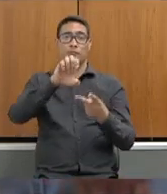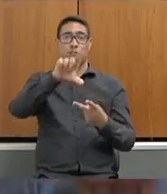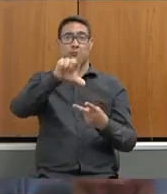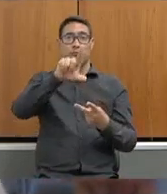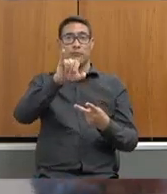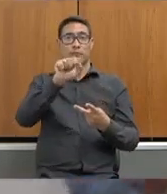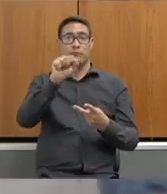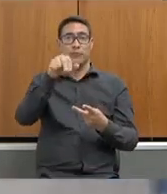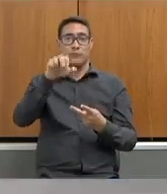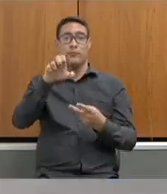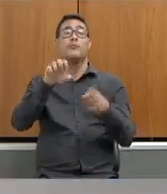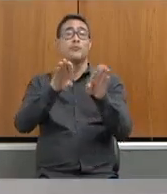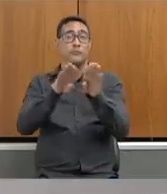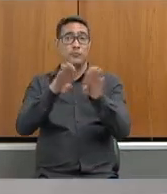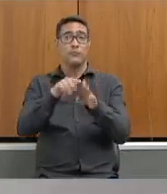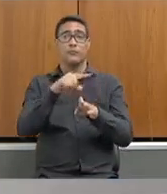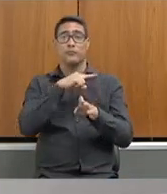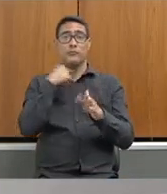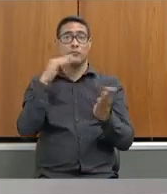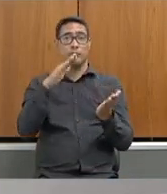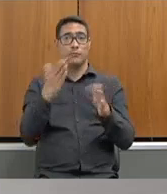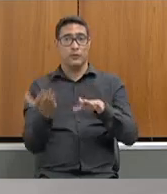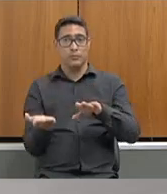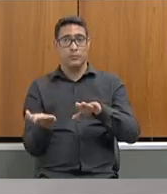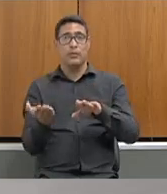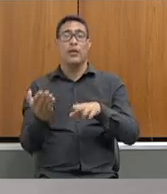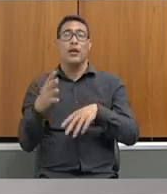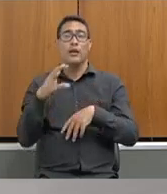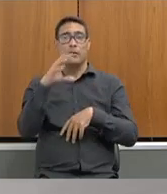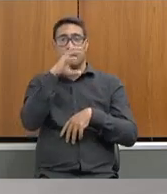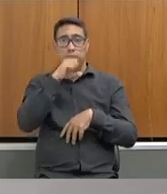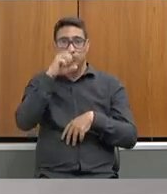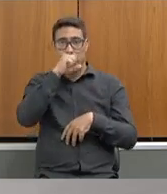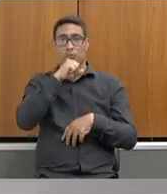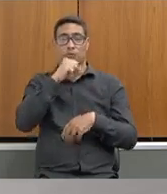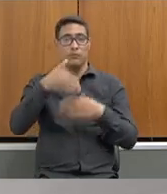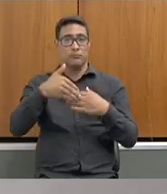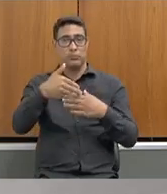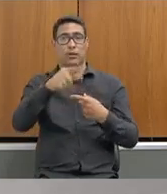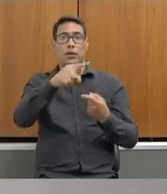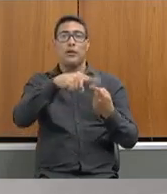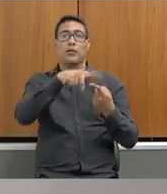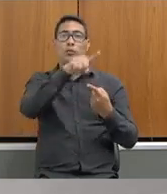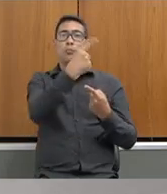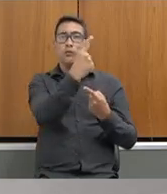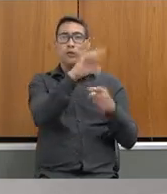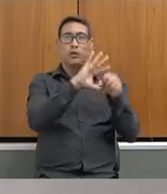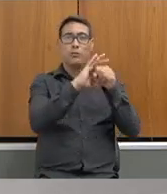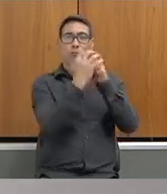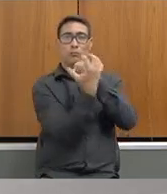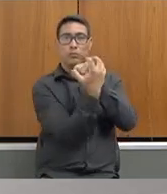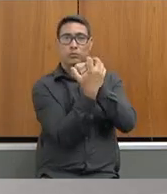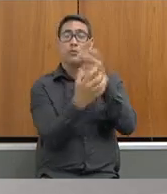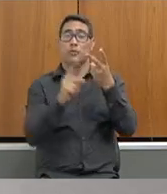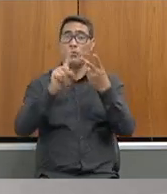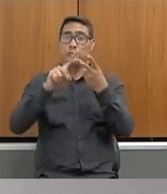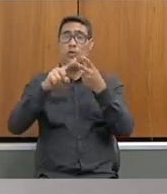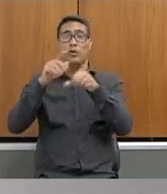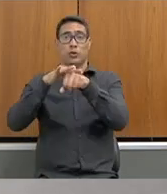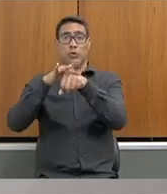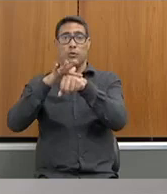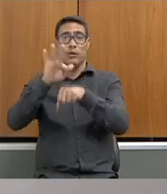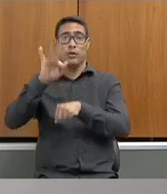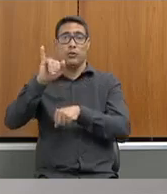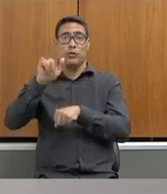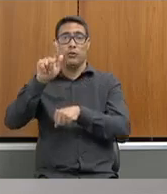neste final de semana. Uma foi de Covid, a outra teve uma doença no fígado. Gostaria de